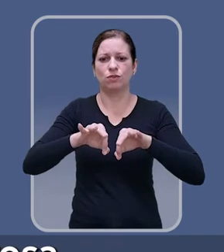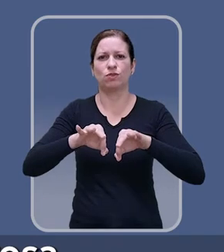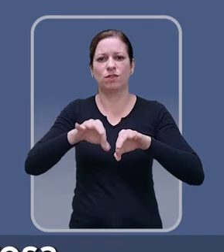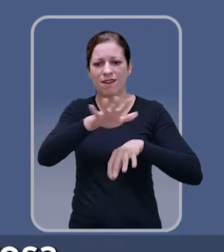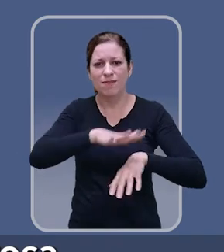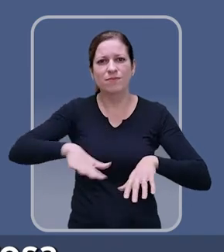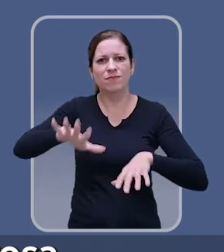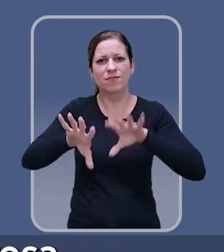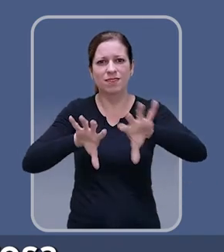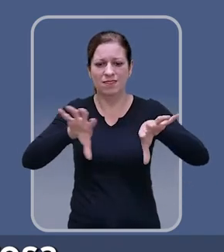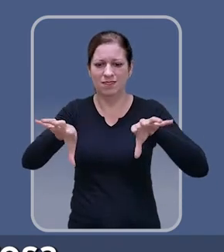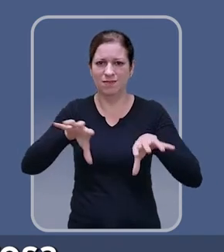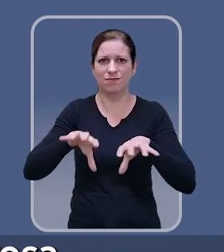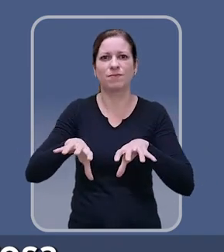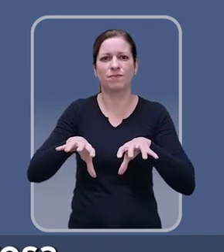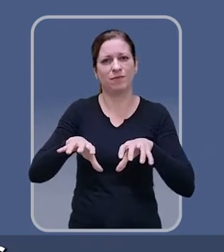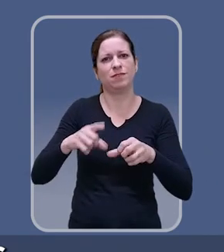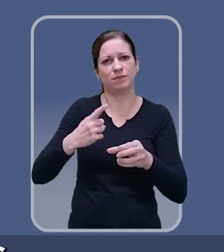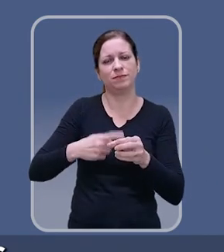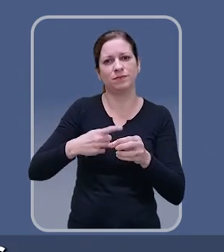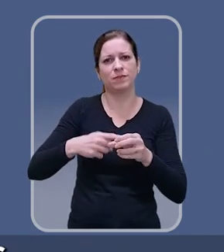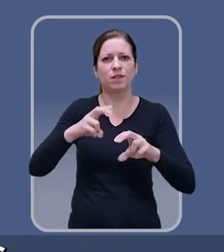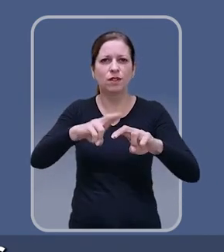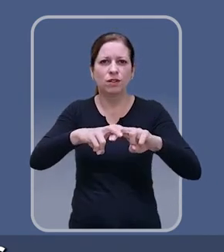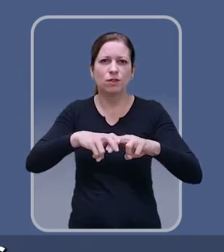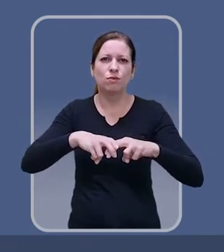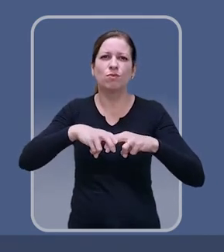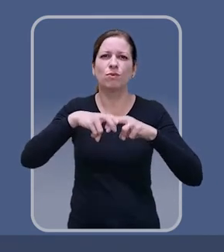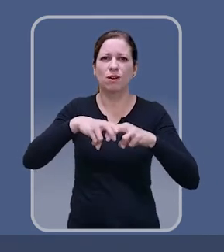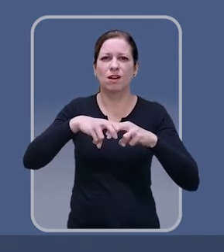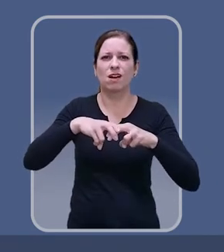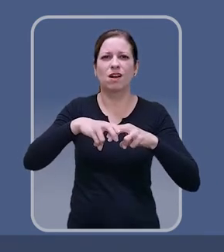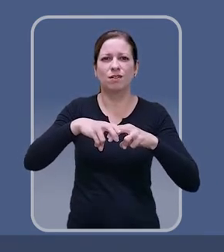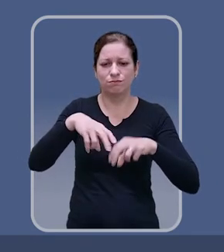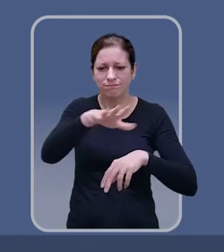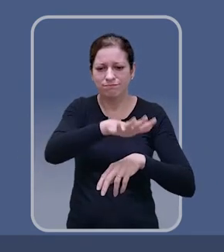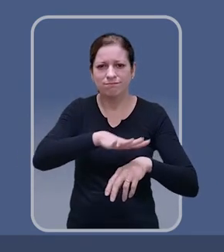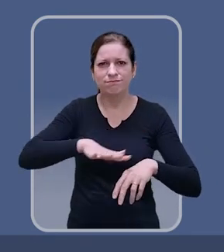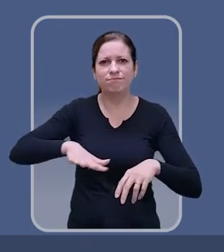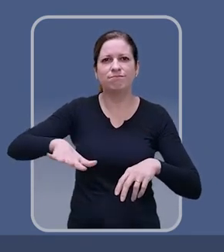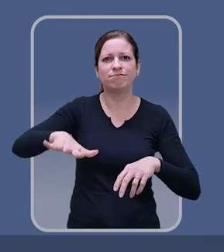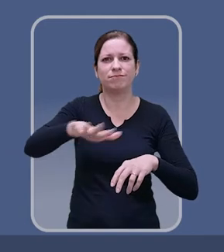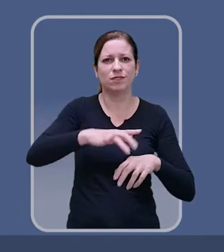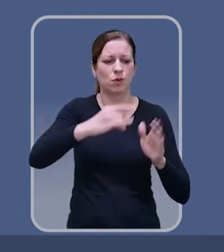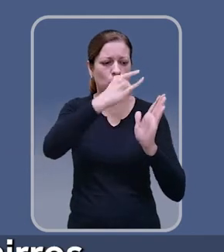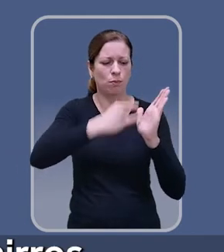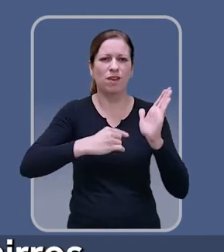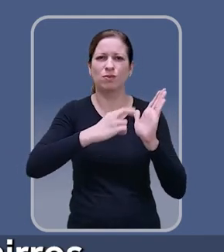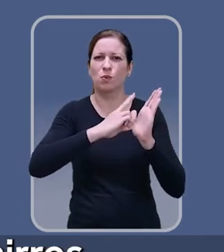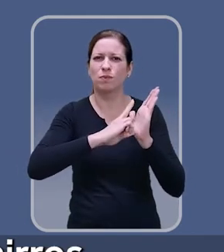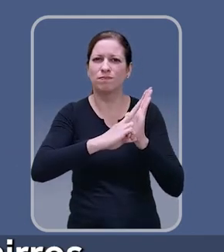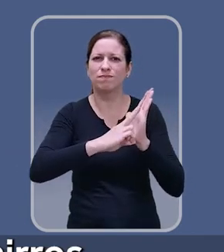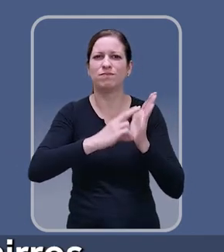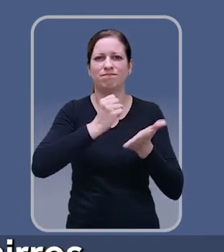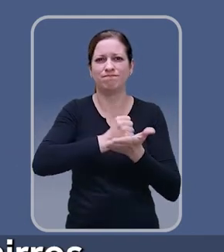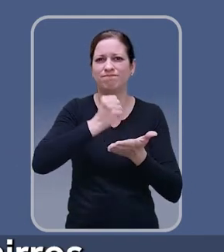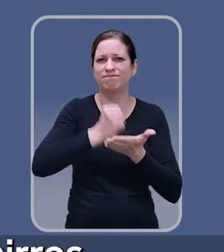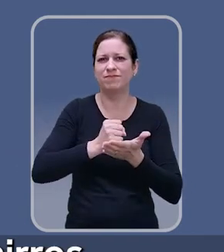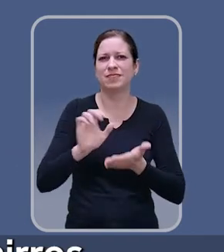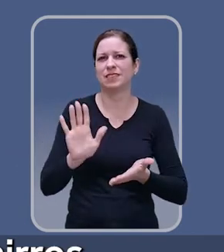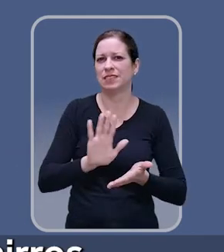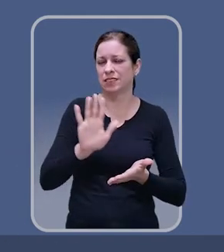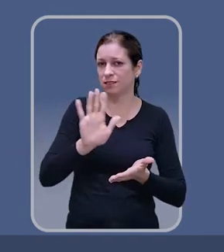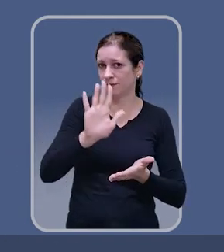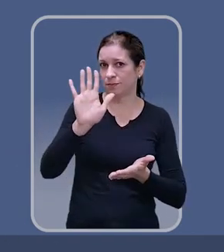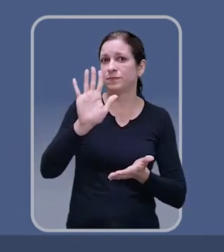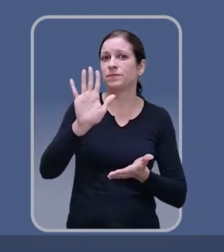é um uso eficiente da autórgona onerosa. A implementação de atividades no território, ou seja, quando a gente licencia uma atividade para acontecer nos